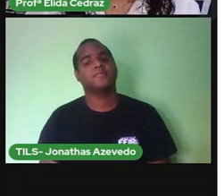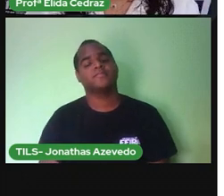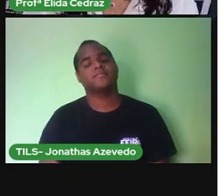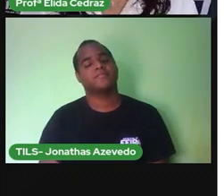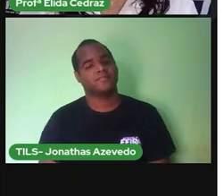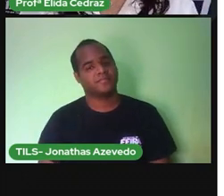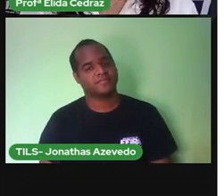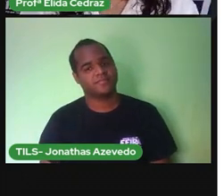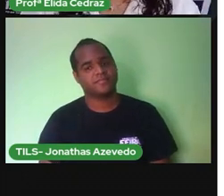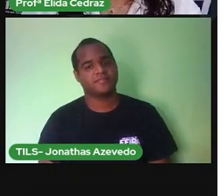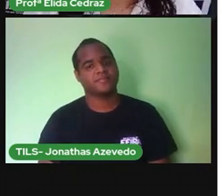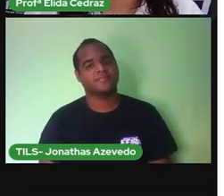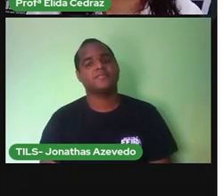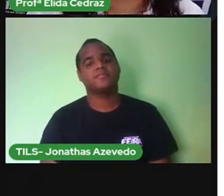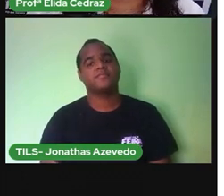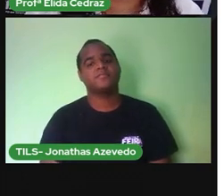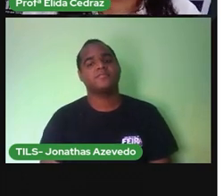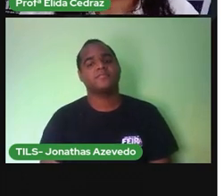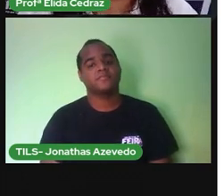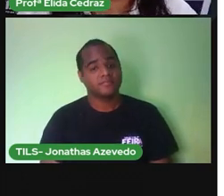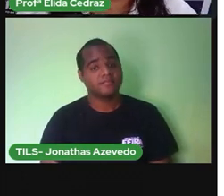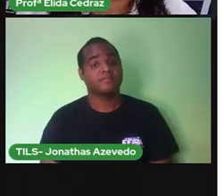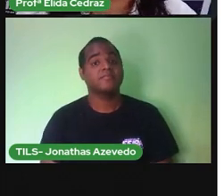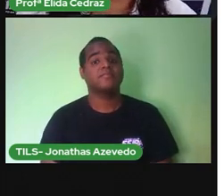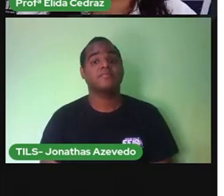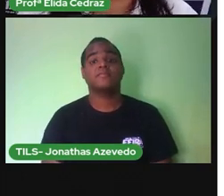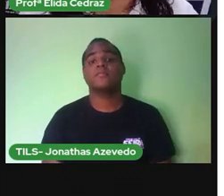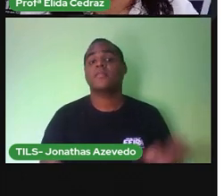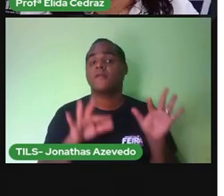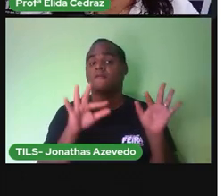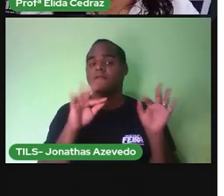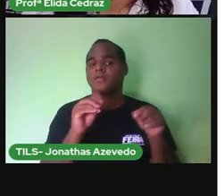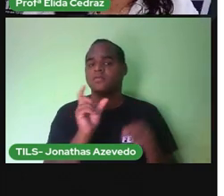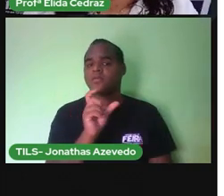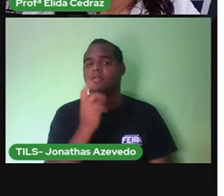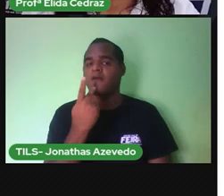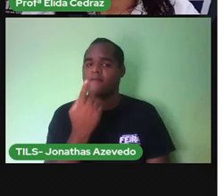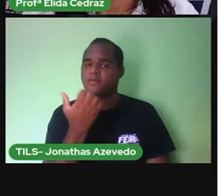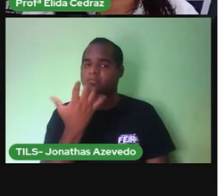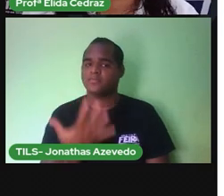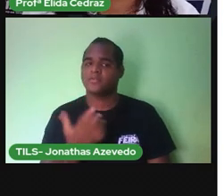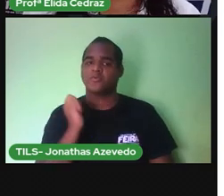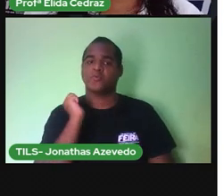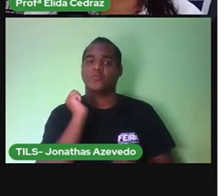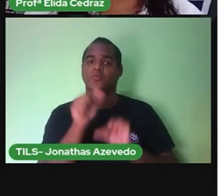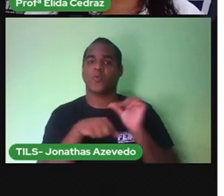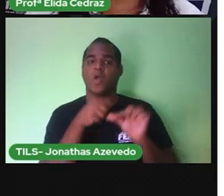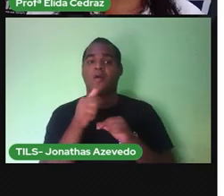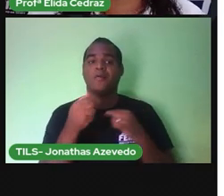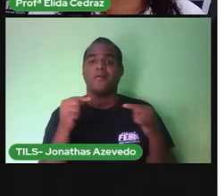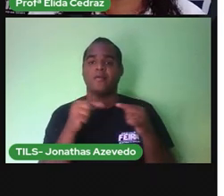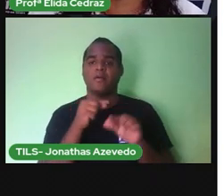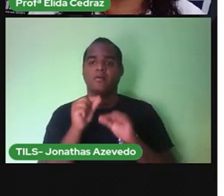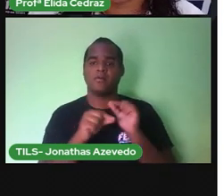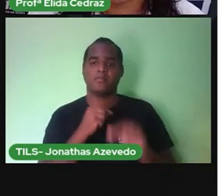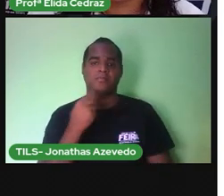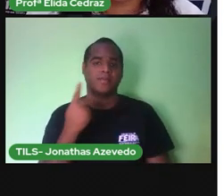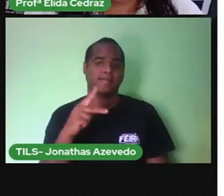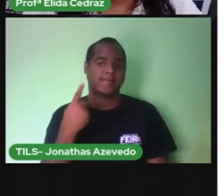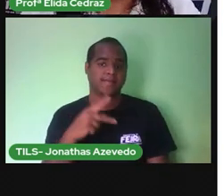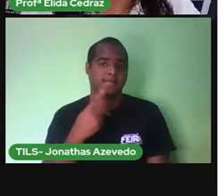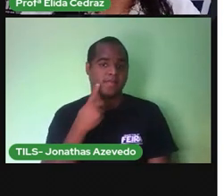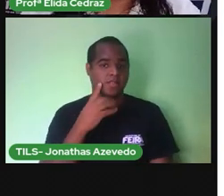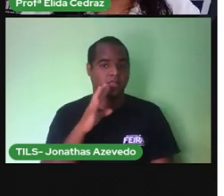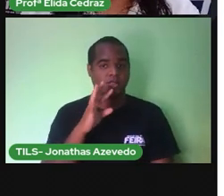Isso A sílaba Que permaneceu Na palavra Que não mexemos Foi a sílaba Tó